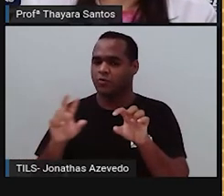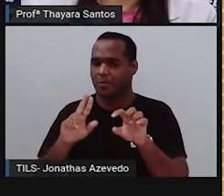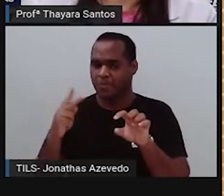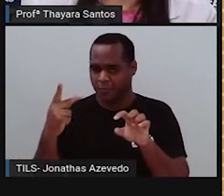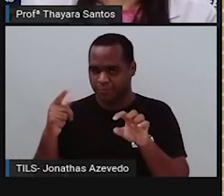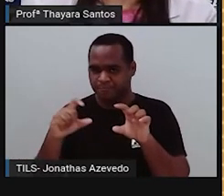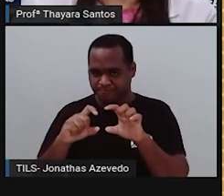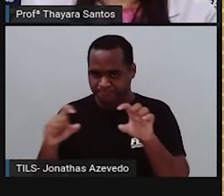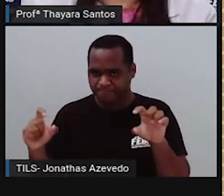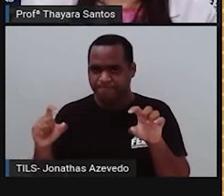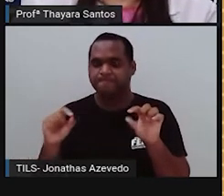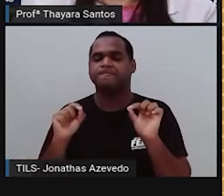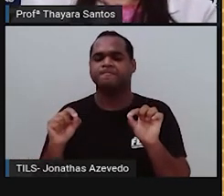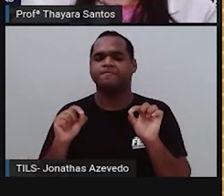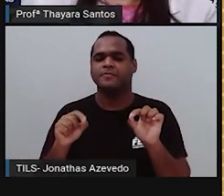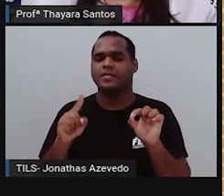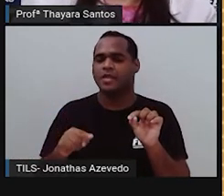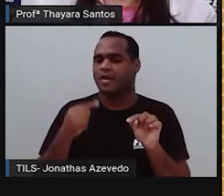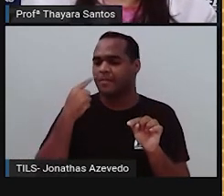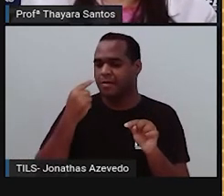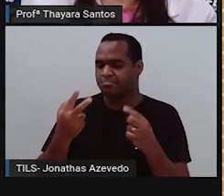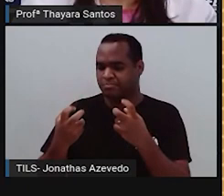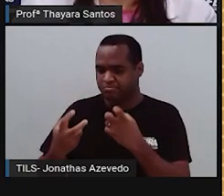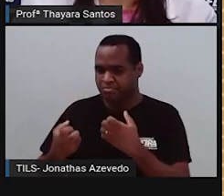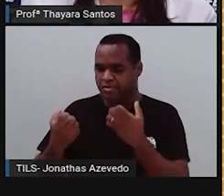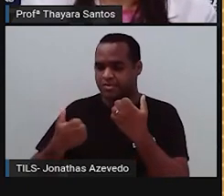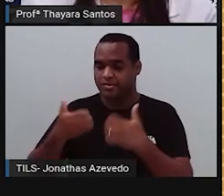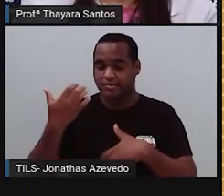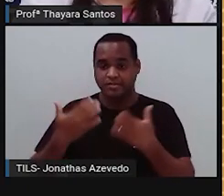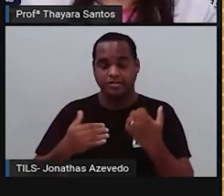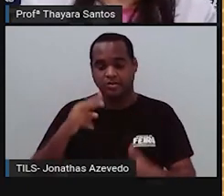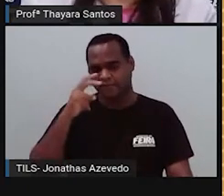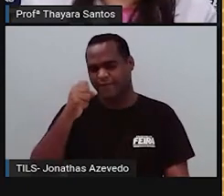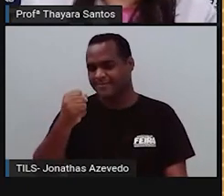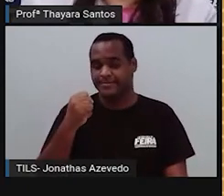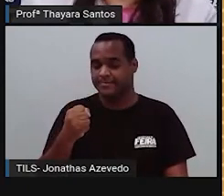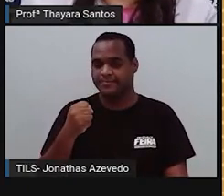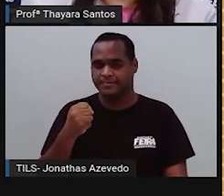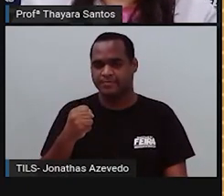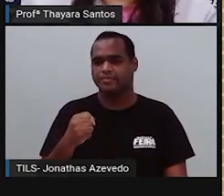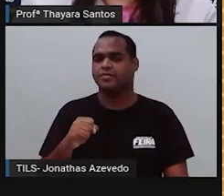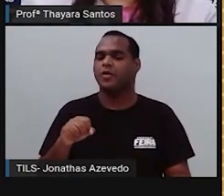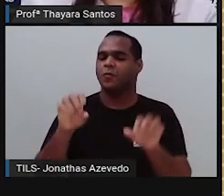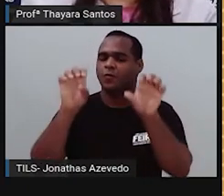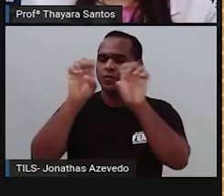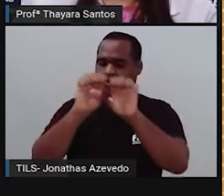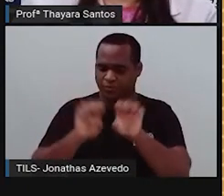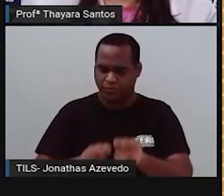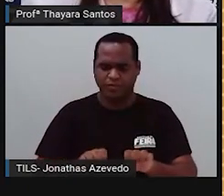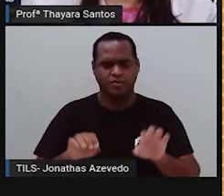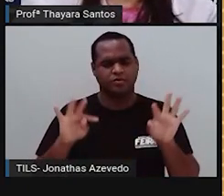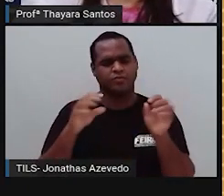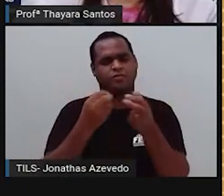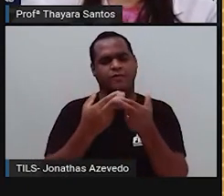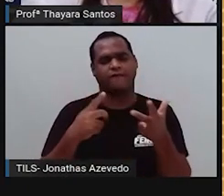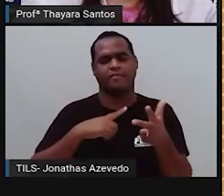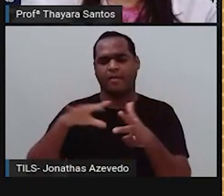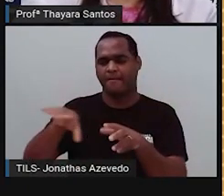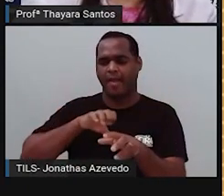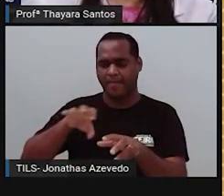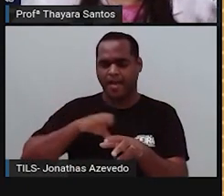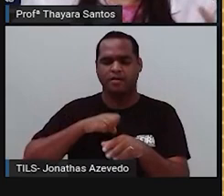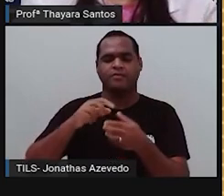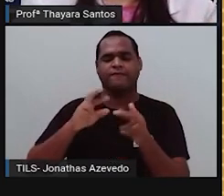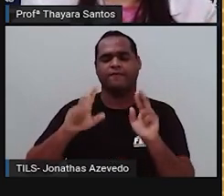ele faz essa percepção da pressão. Então, cada estrutura dessa é um mecanorreceptor